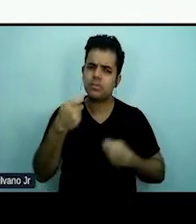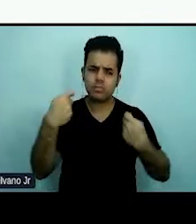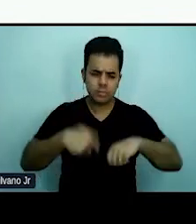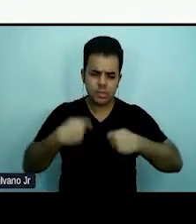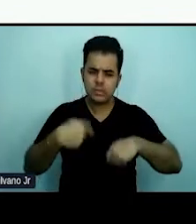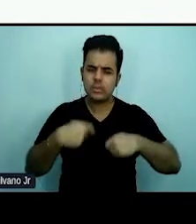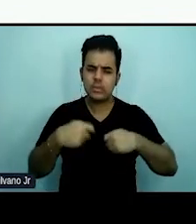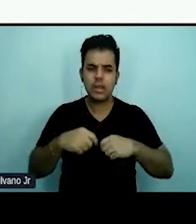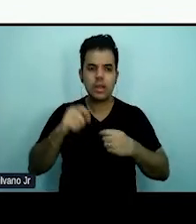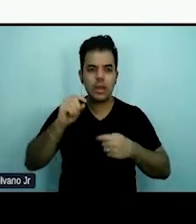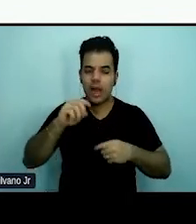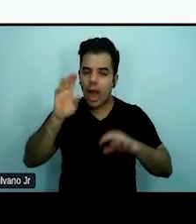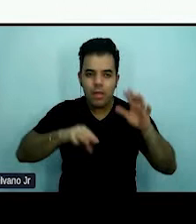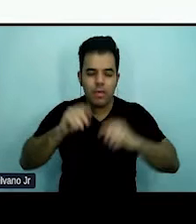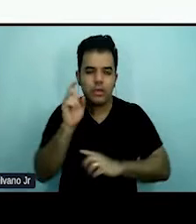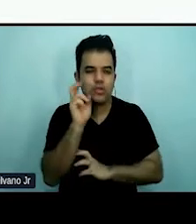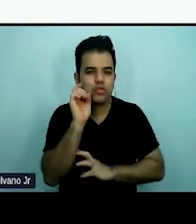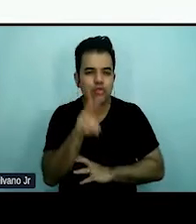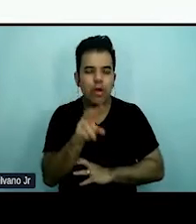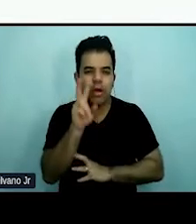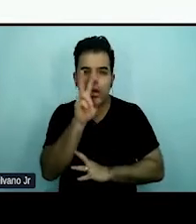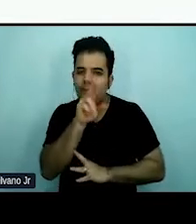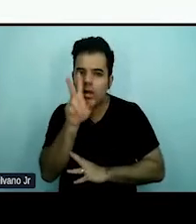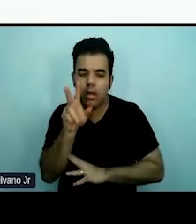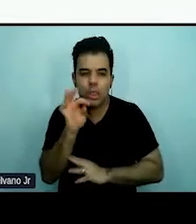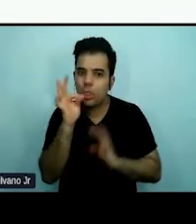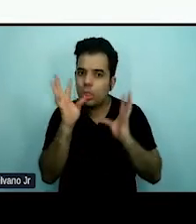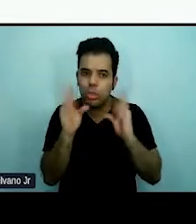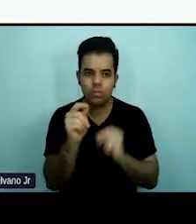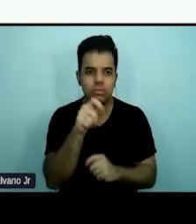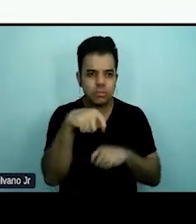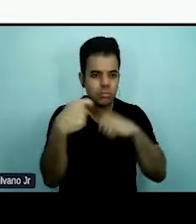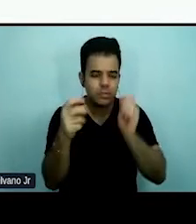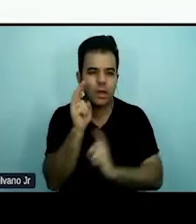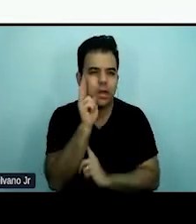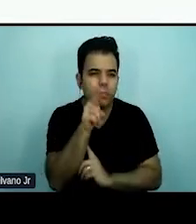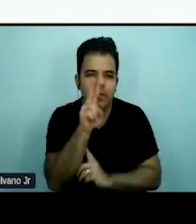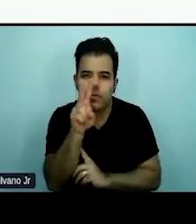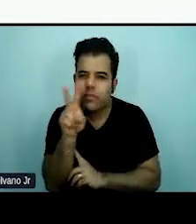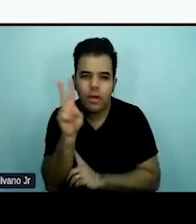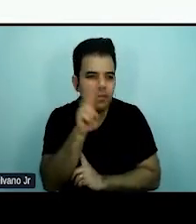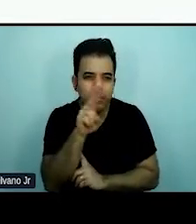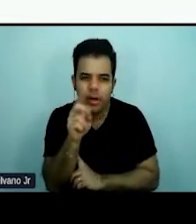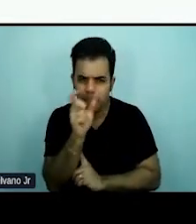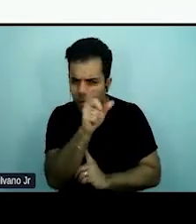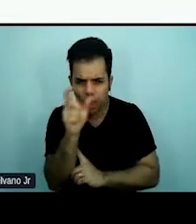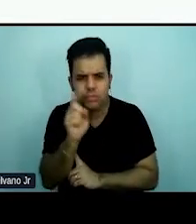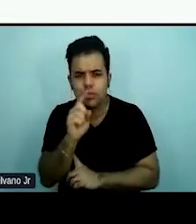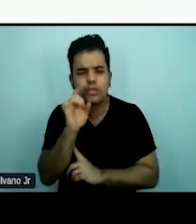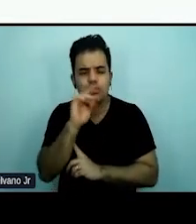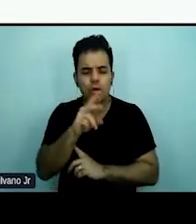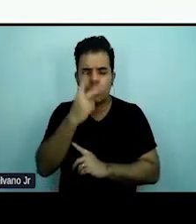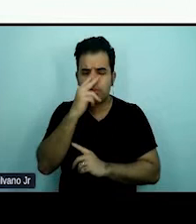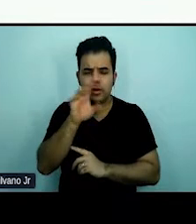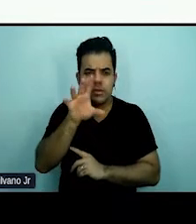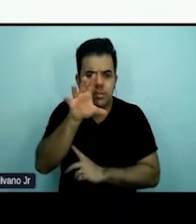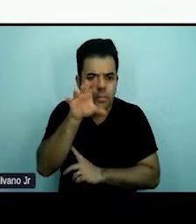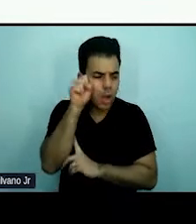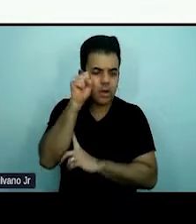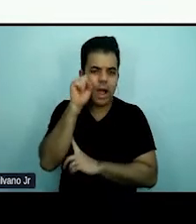não lê tudo o que está escrito, a gente escaneia a informação. Então, e normalmente, e principalmente